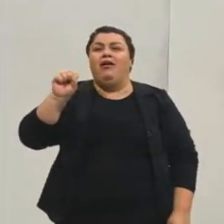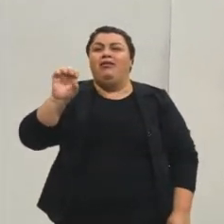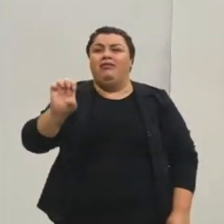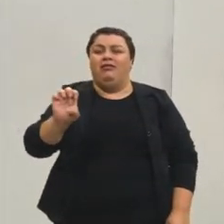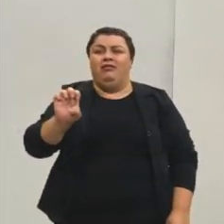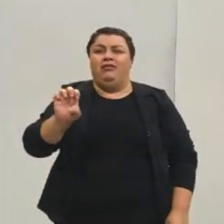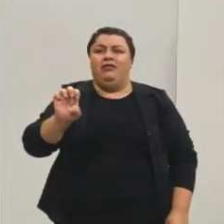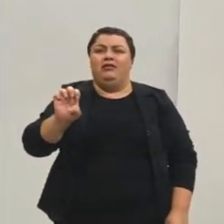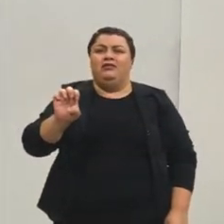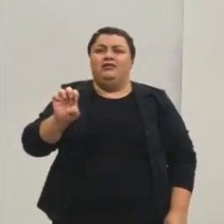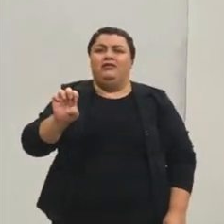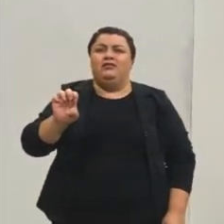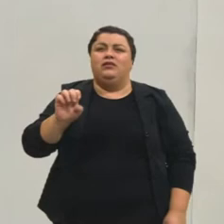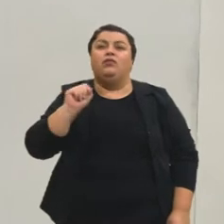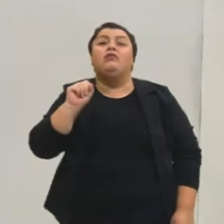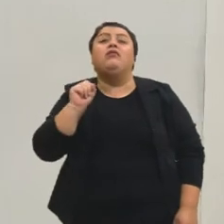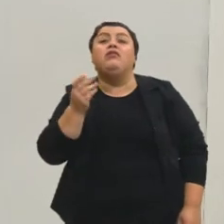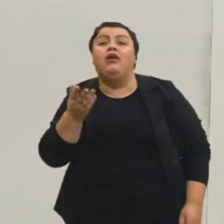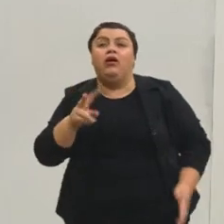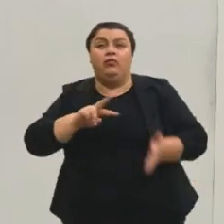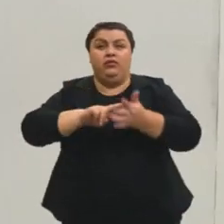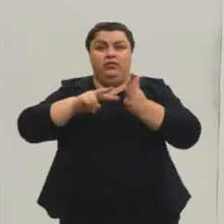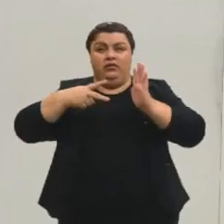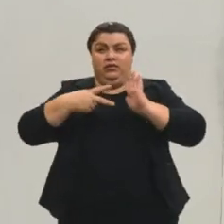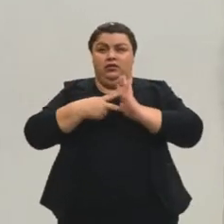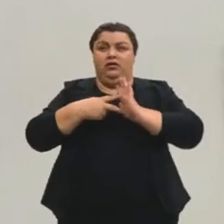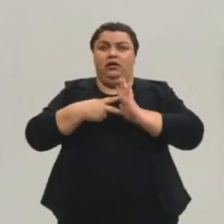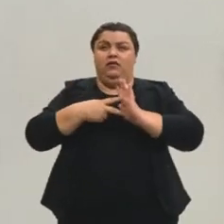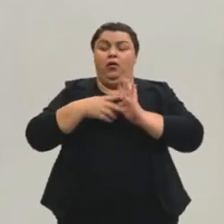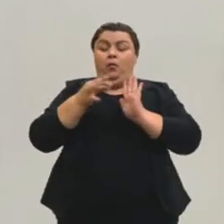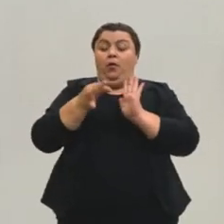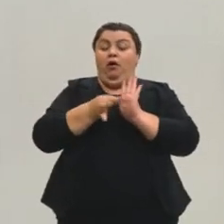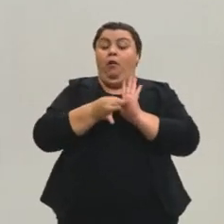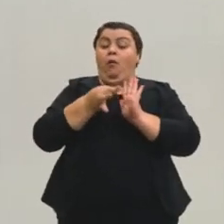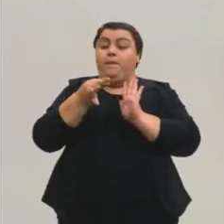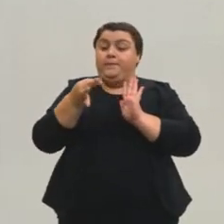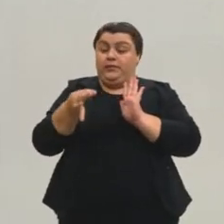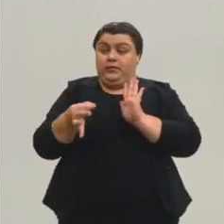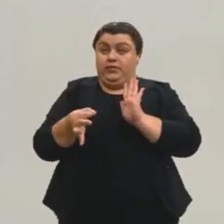a tese é uma opinião.